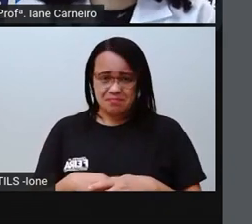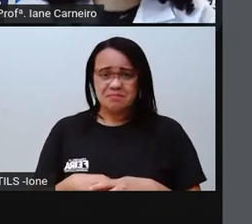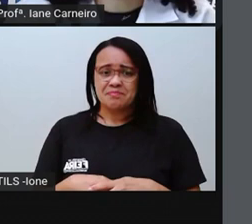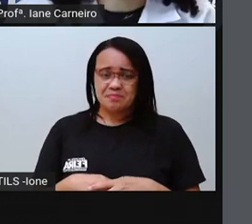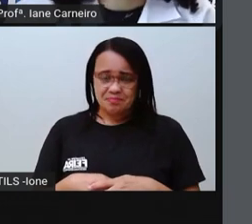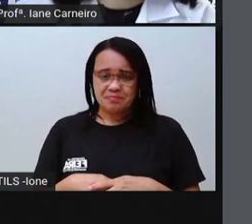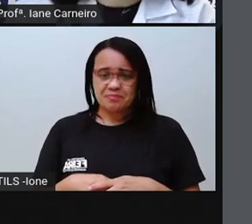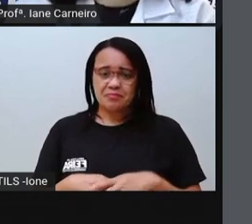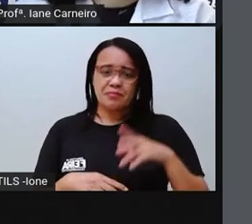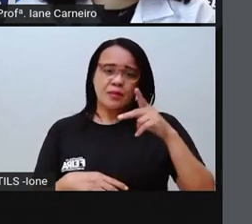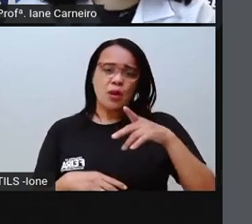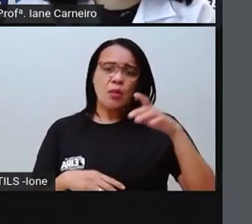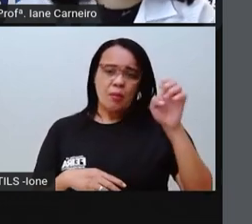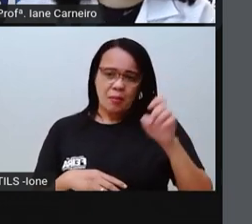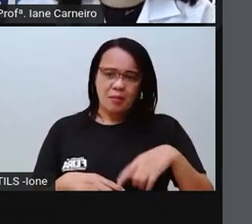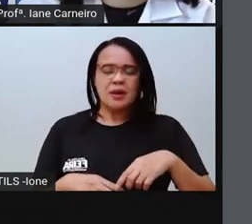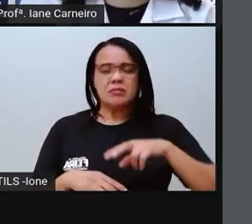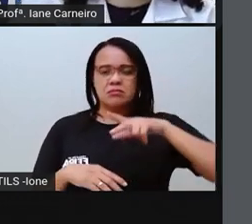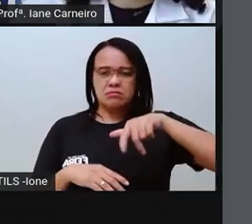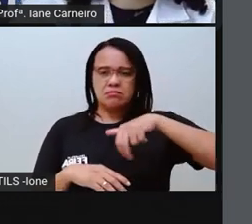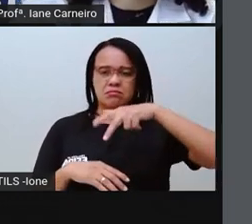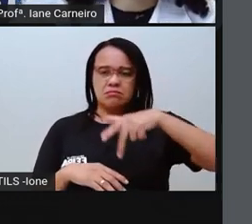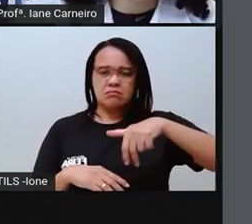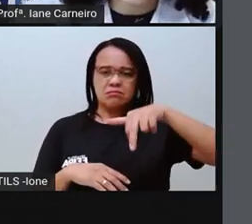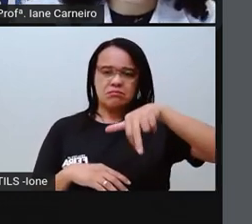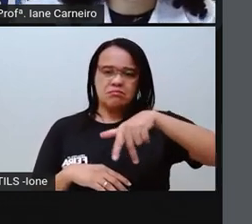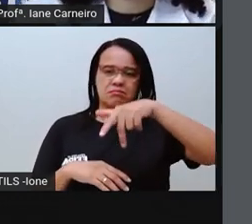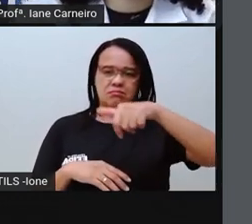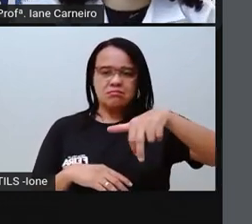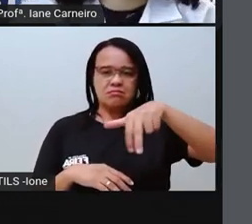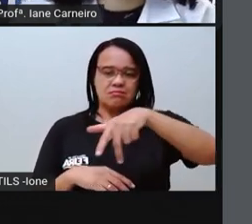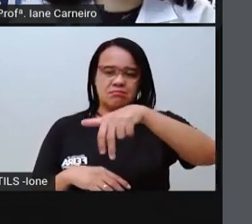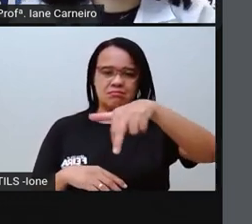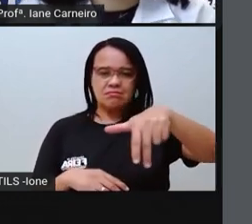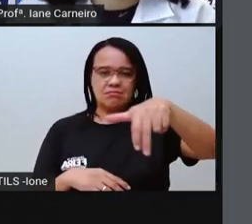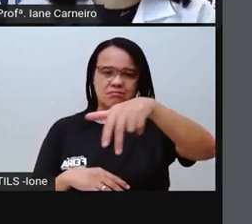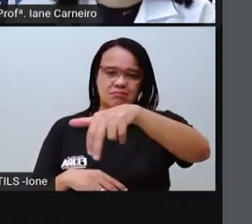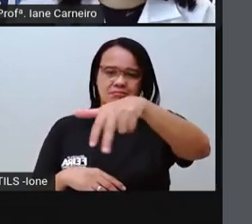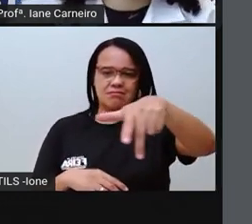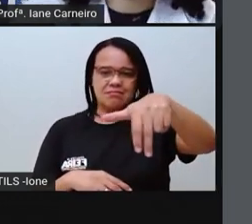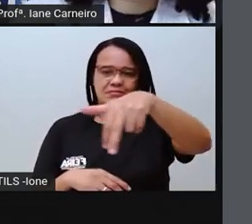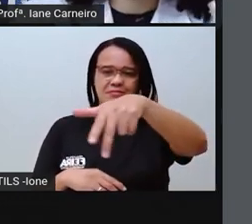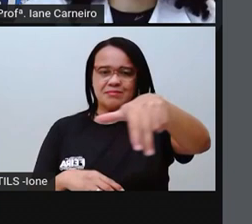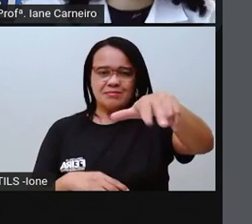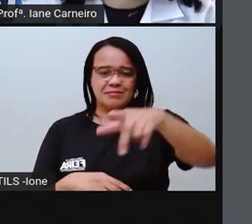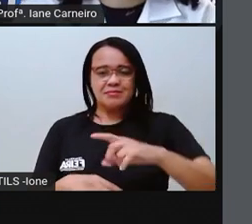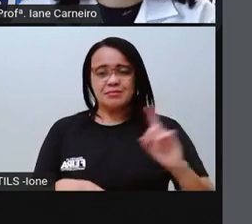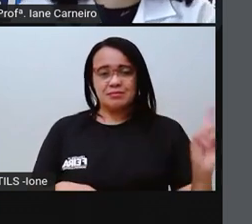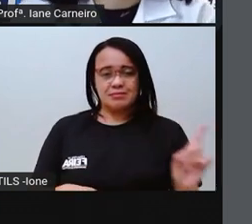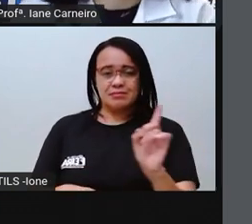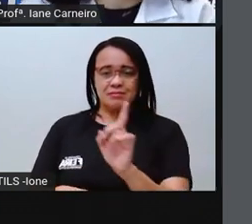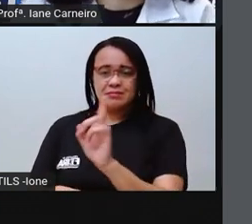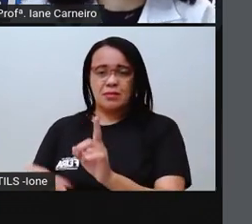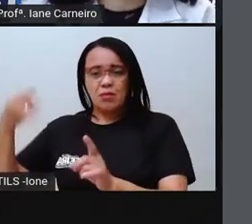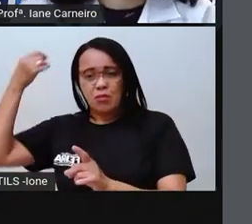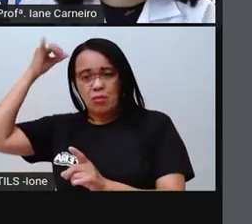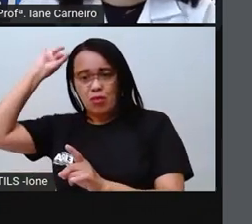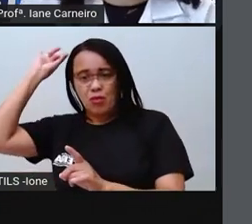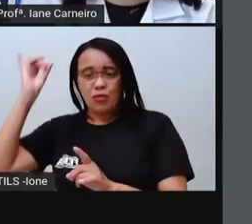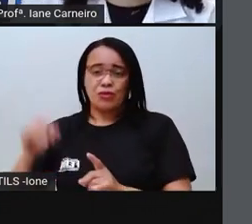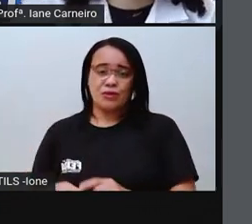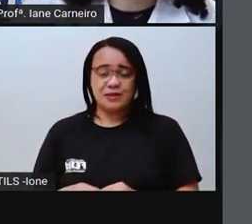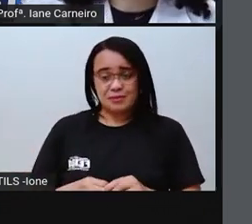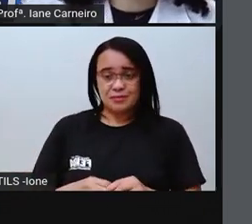E o pé vai adiante, toma o caminho da estrada, passa um boi, passa uma vaca, no meio de uma boiada.